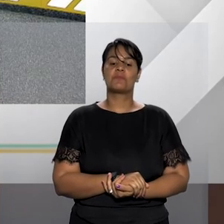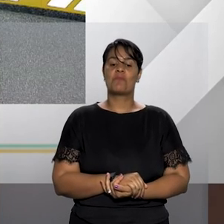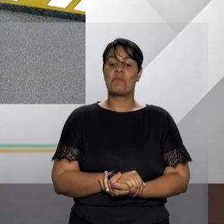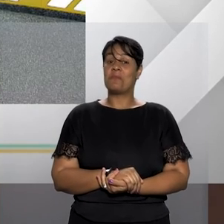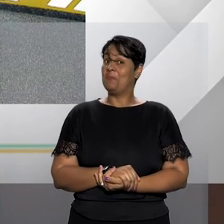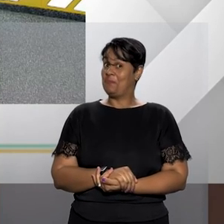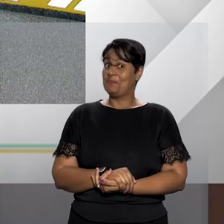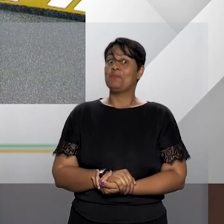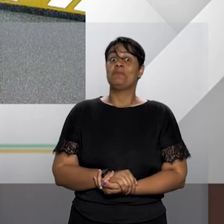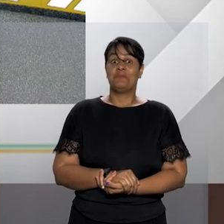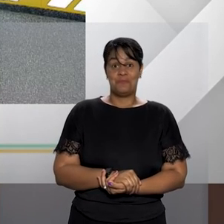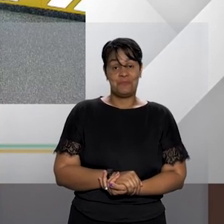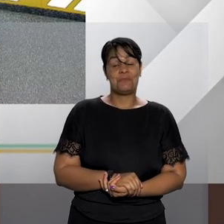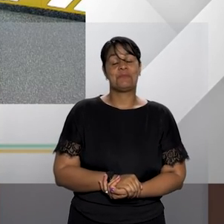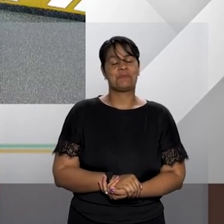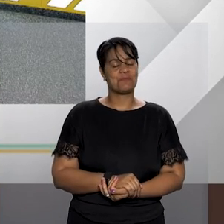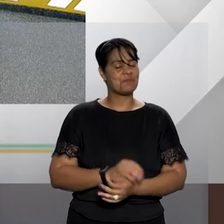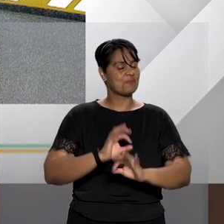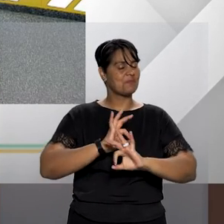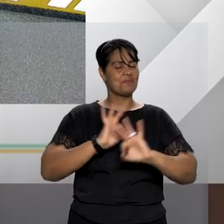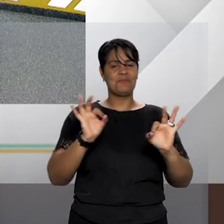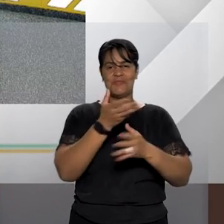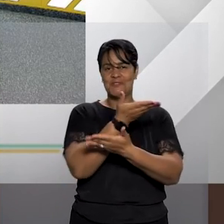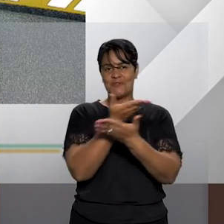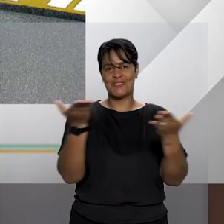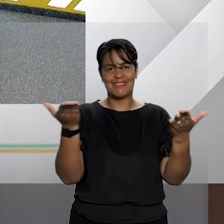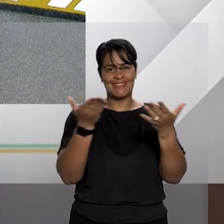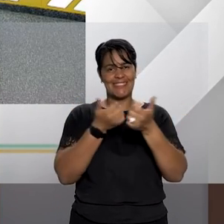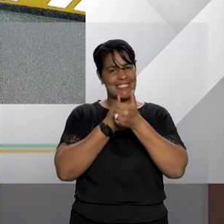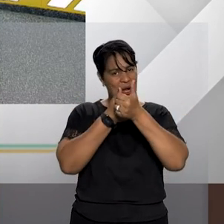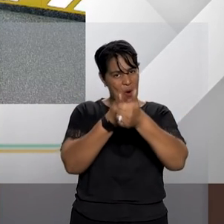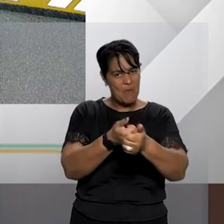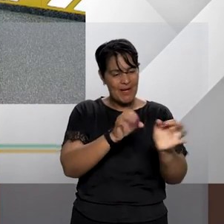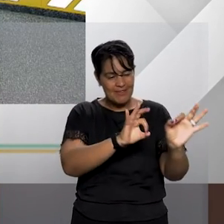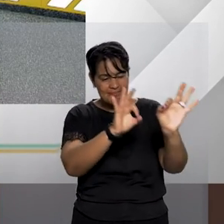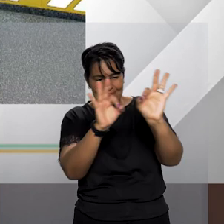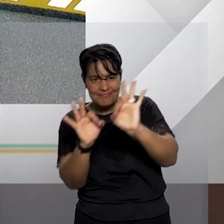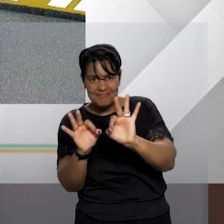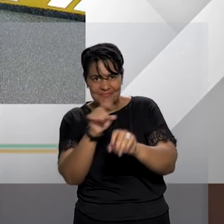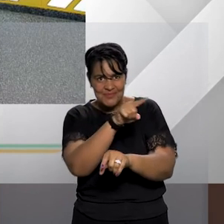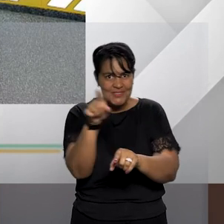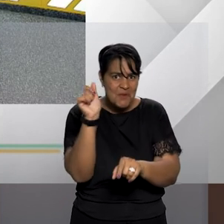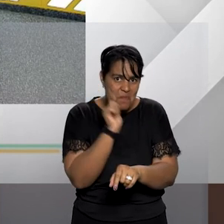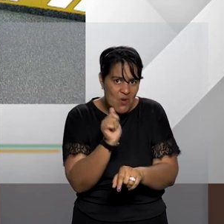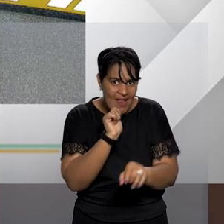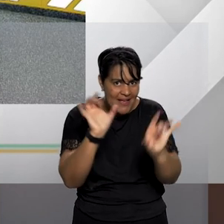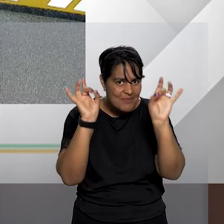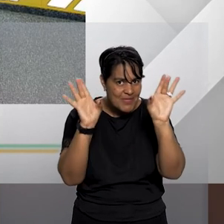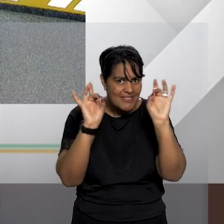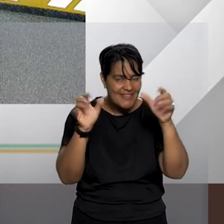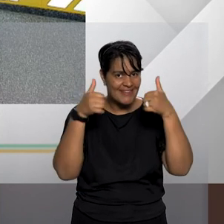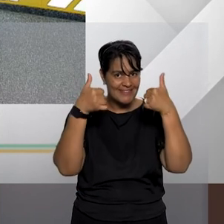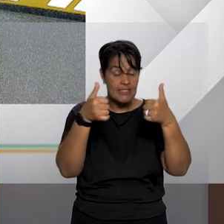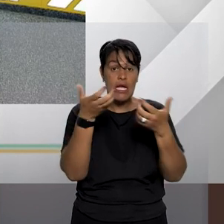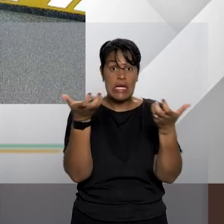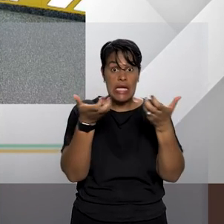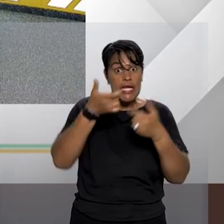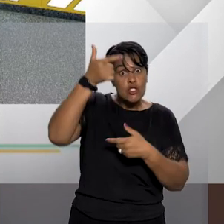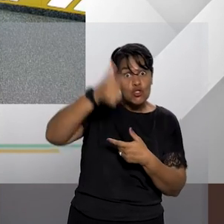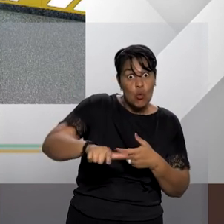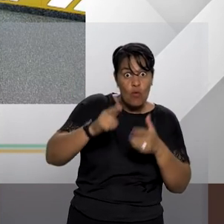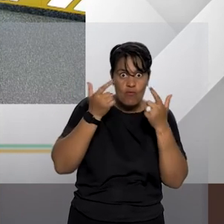obviamente eu agradeço também a sua companhia aí do outro lado especialmente as mulheres se você quiser conferir novamente